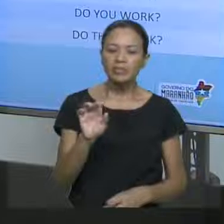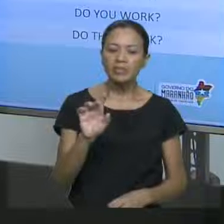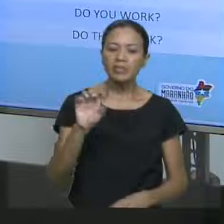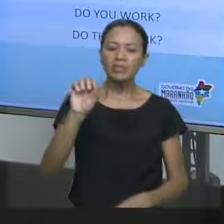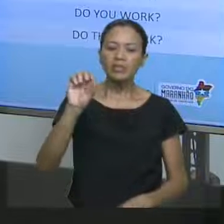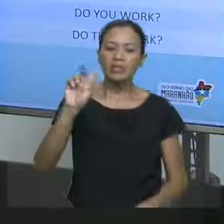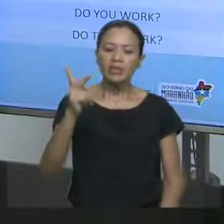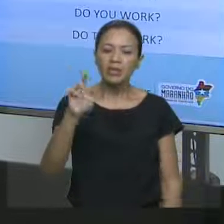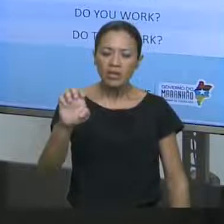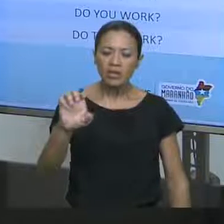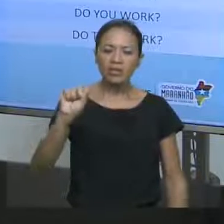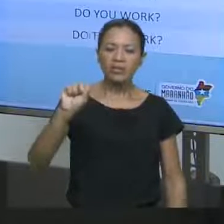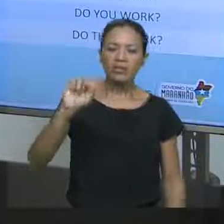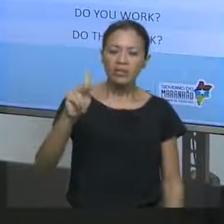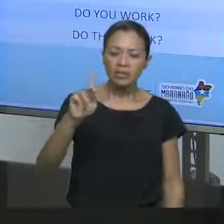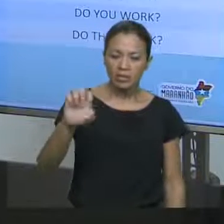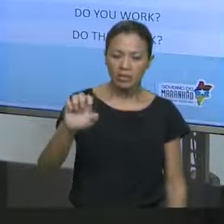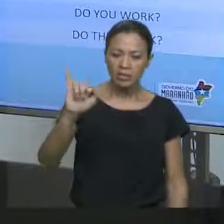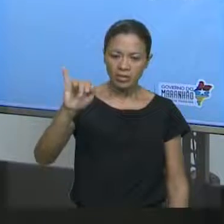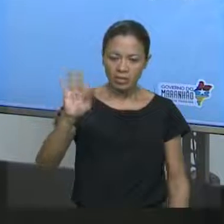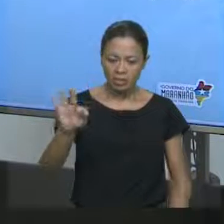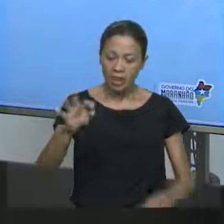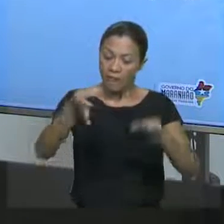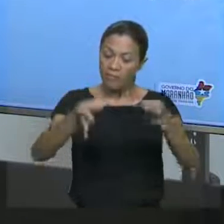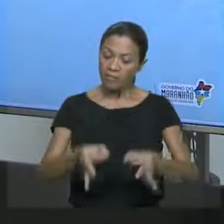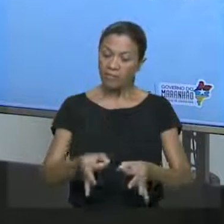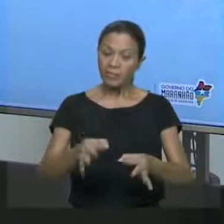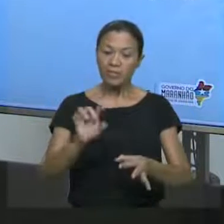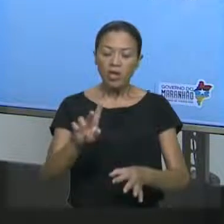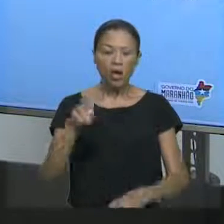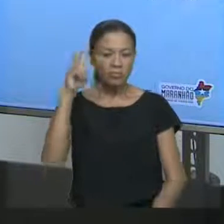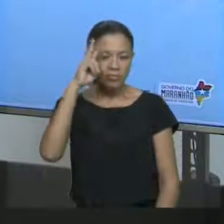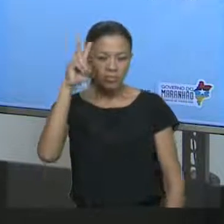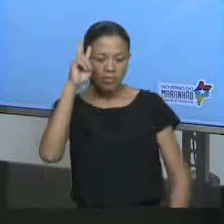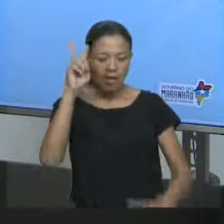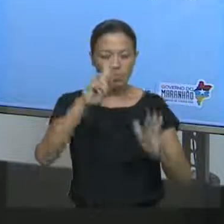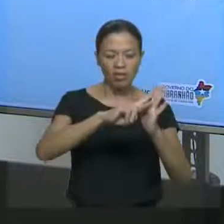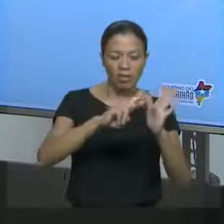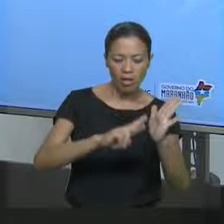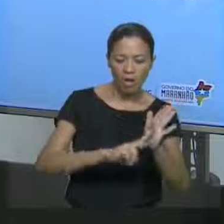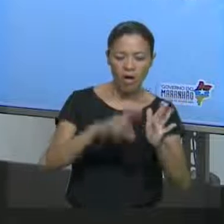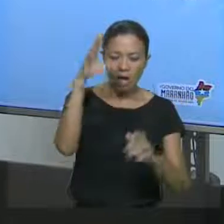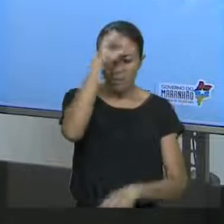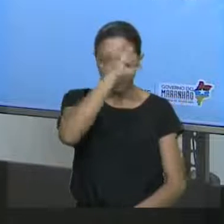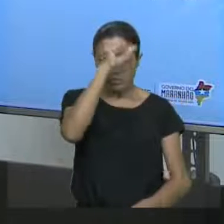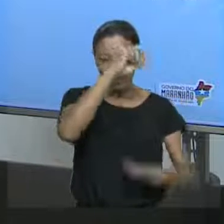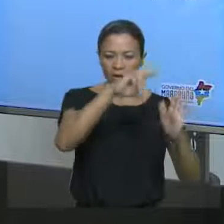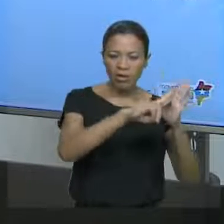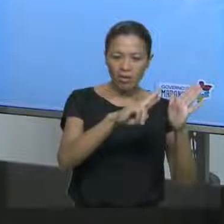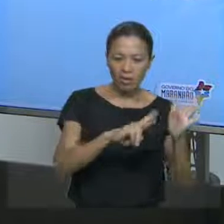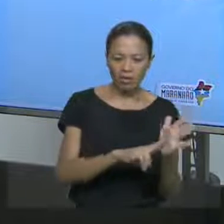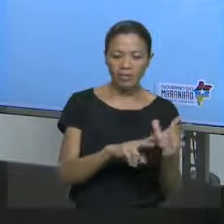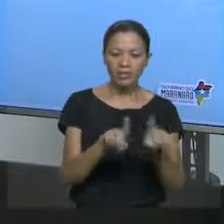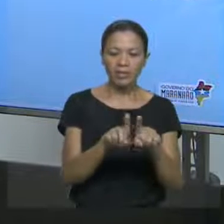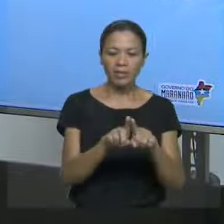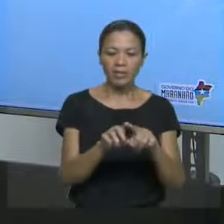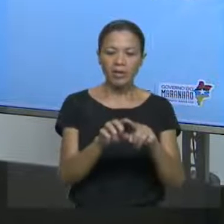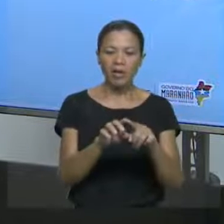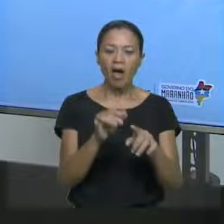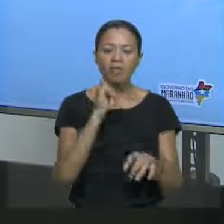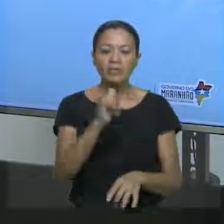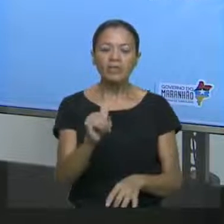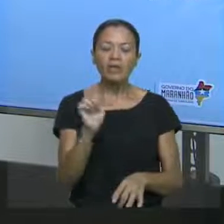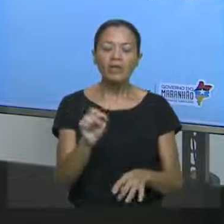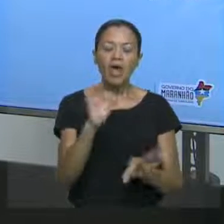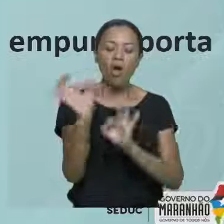he, he, na forma afirmativa, ok? Então, vamos lá, lembrar dessas regras, ou aprender as regras e tal. Affirmative form,